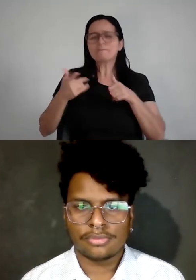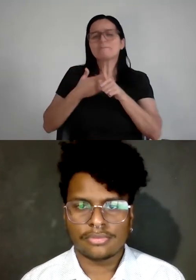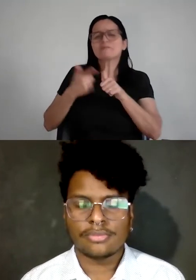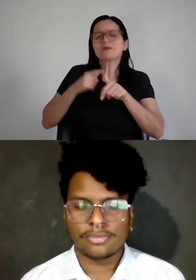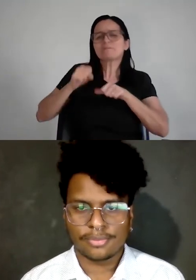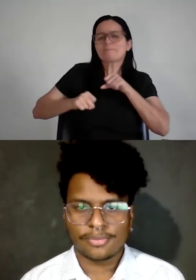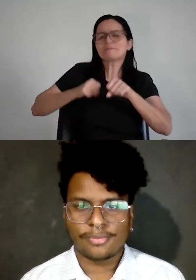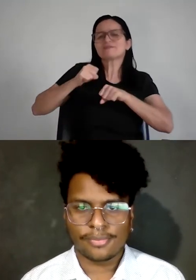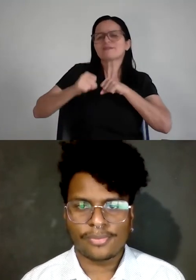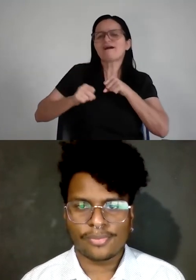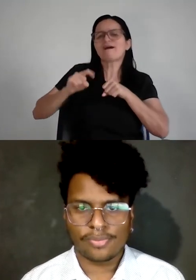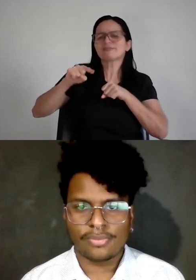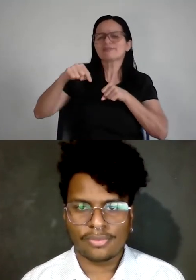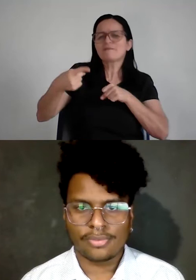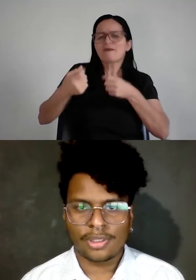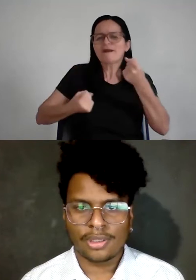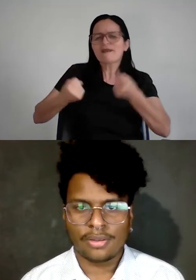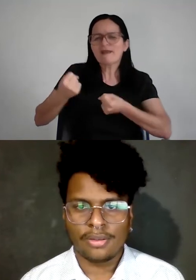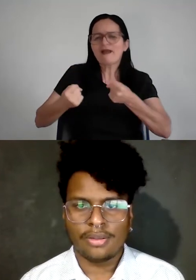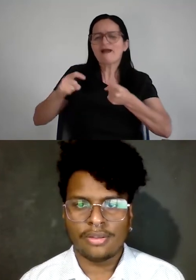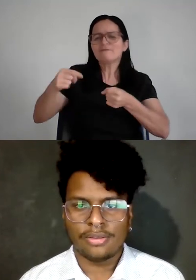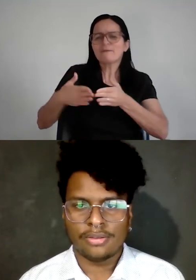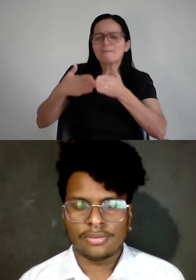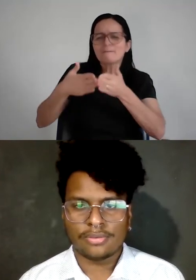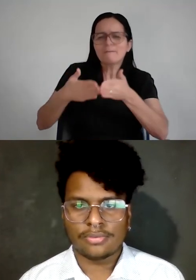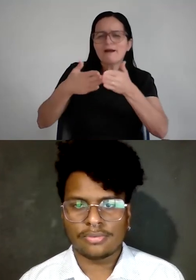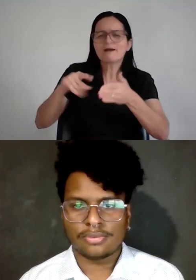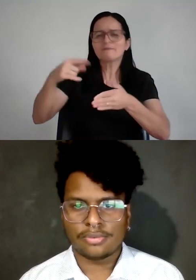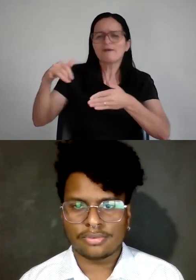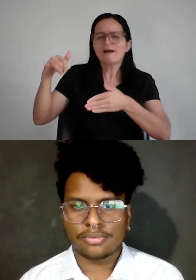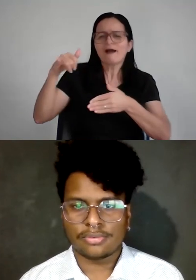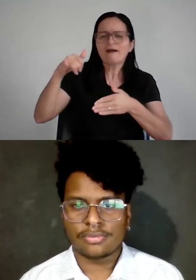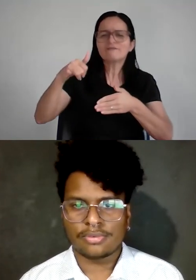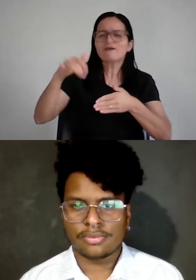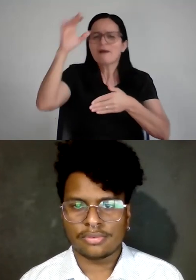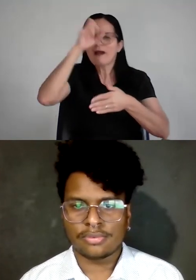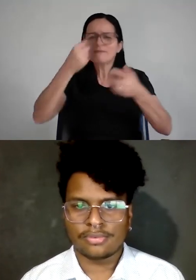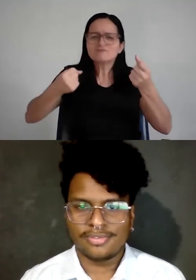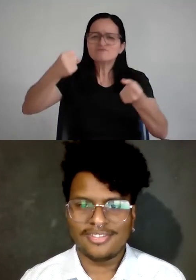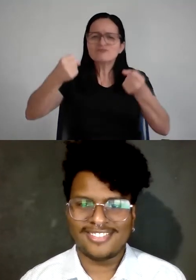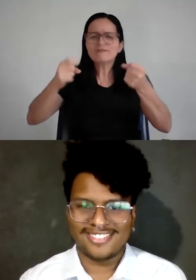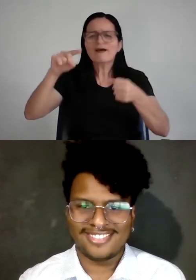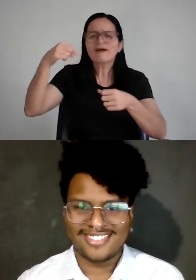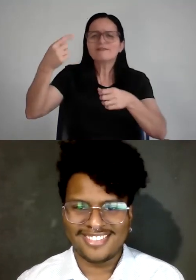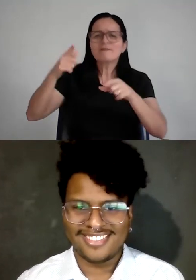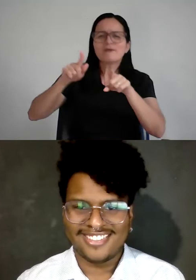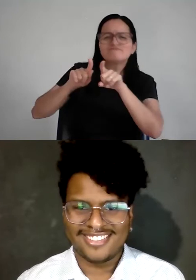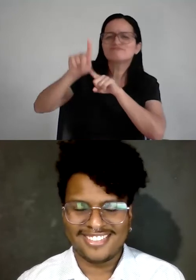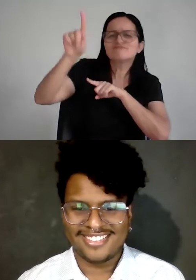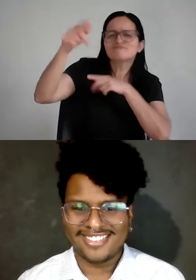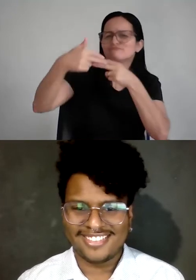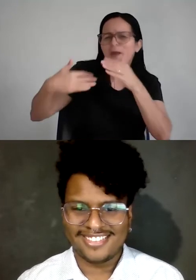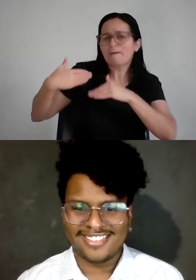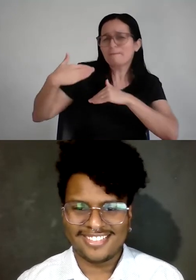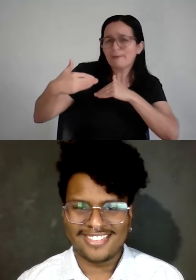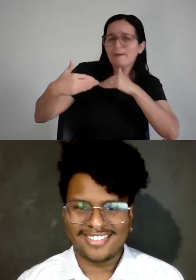carro, de barco, depois pega um avião pequeno, depois pega um avião grande, depois aprende a pilotar, aí depois você pensa se aplicar lá para a NASA, sei lá o que você vai fazer, mas, cara,